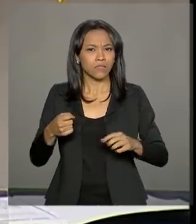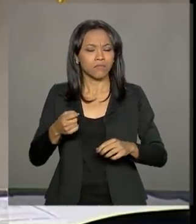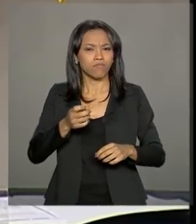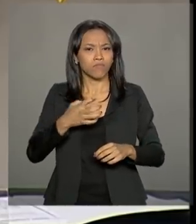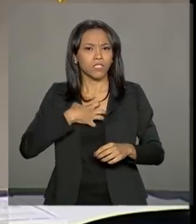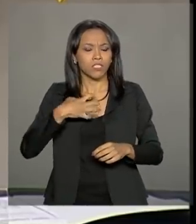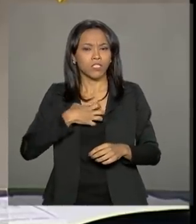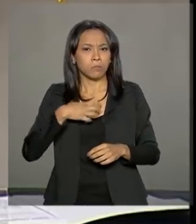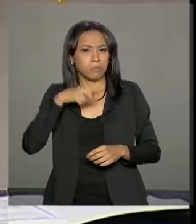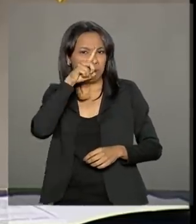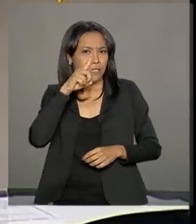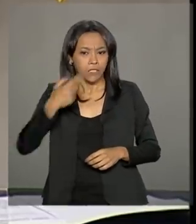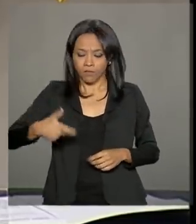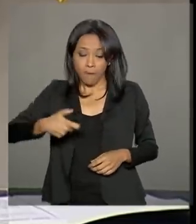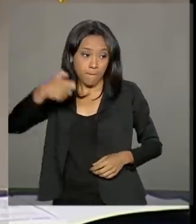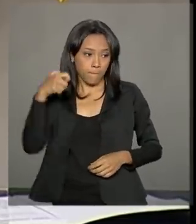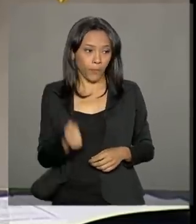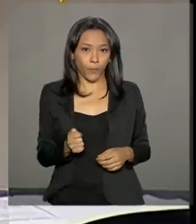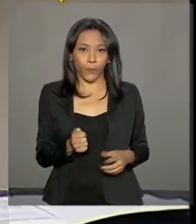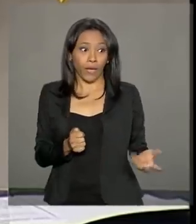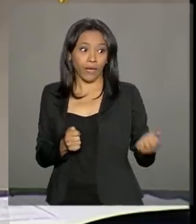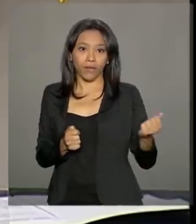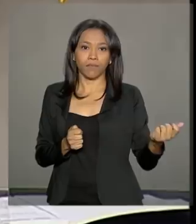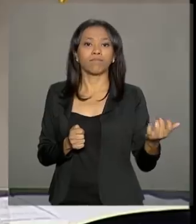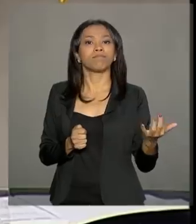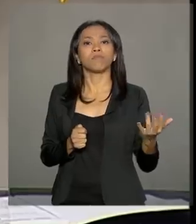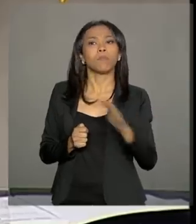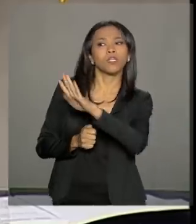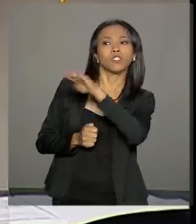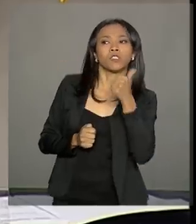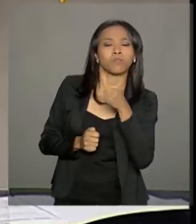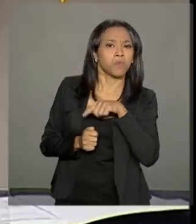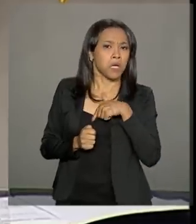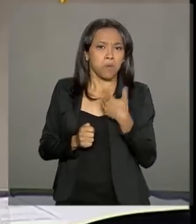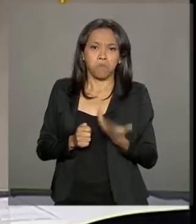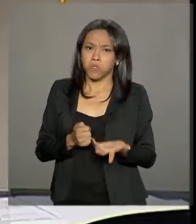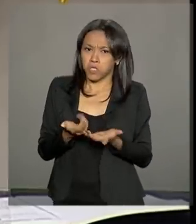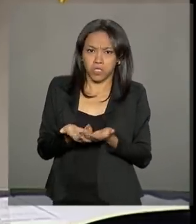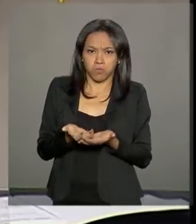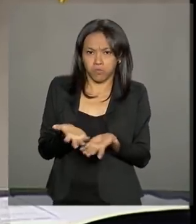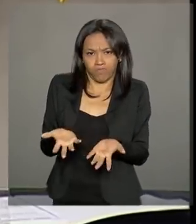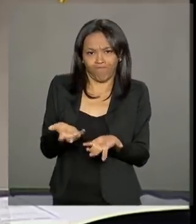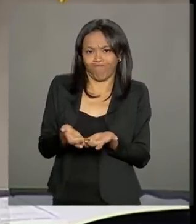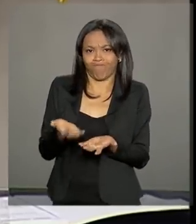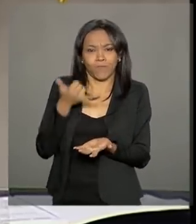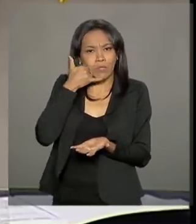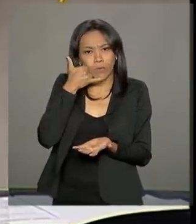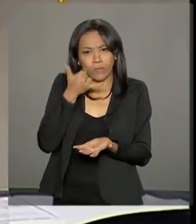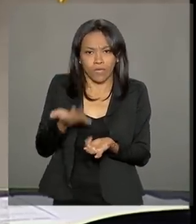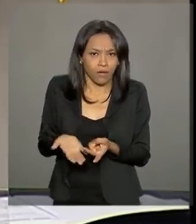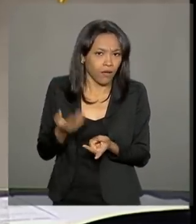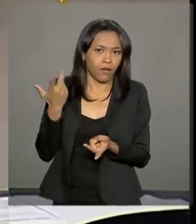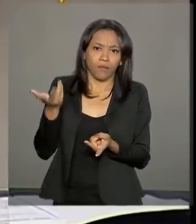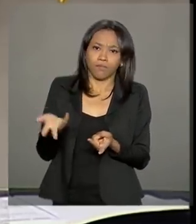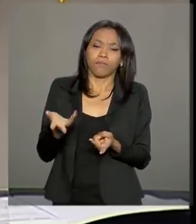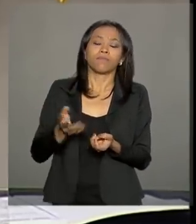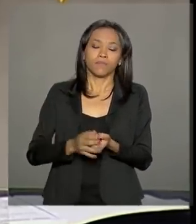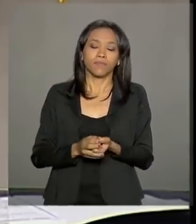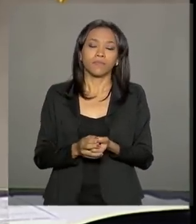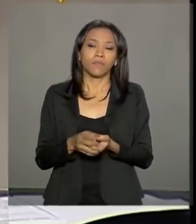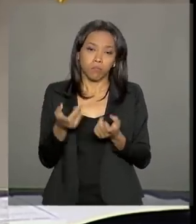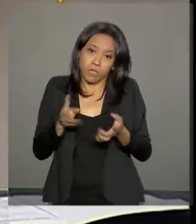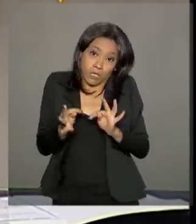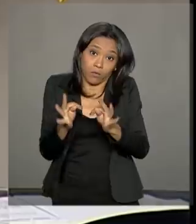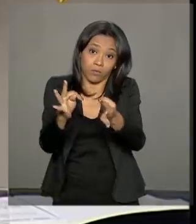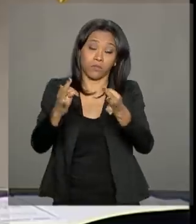para chamar, seja isso através de um aplicativo de celular ou seja de um dispositivo eletrônico, para que